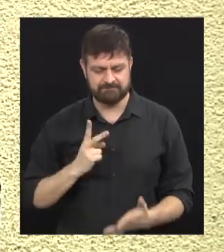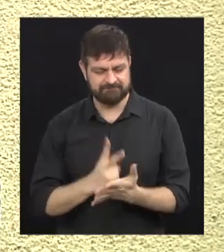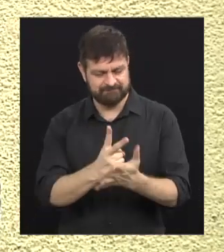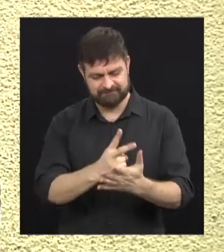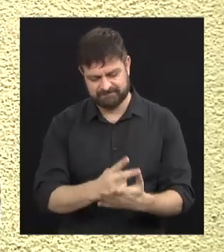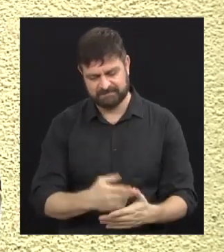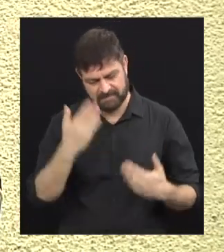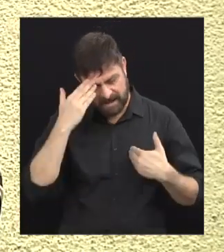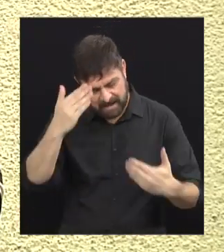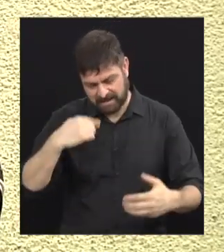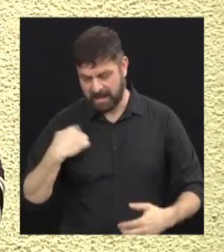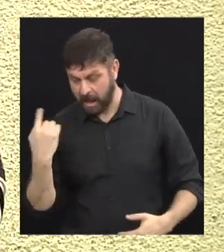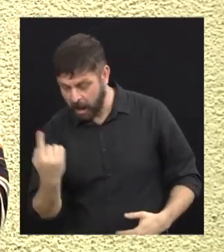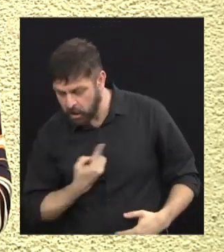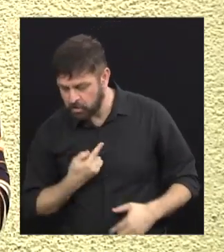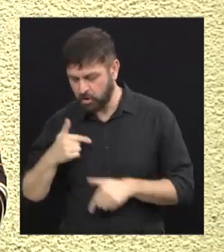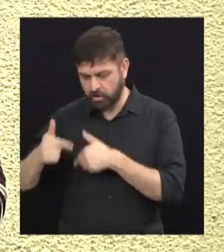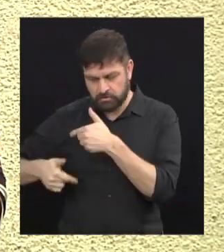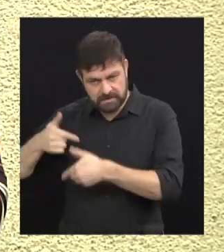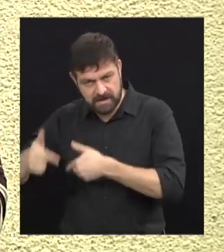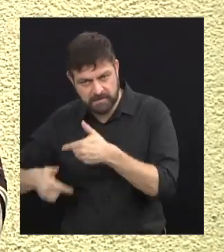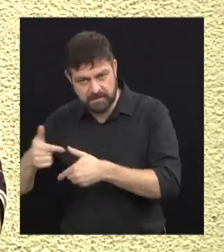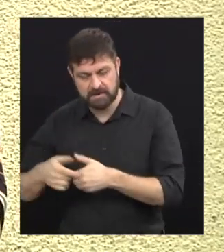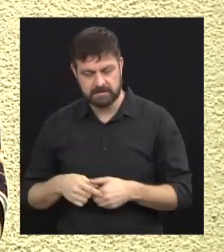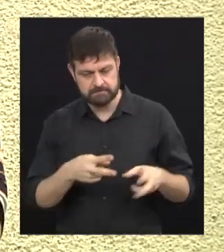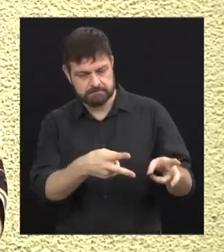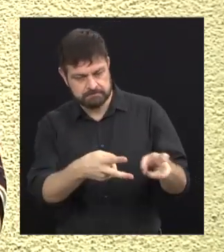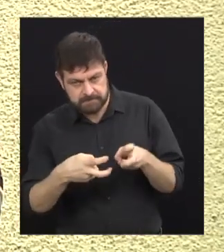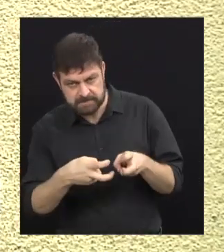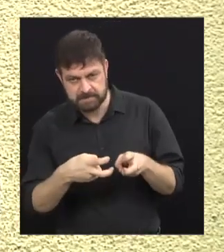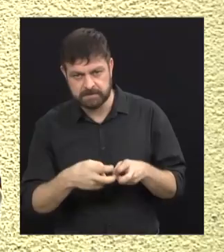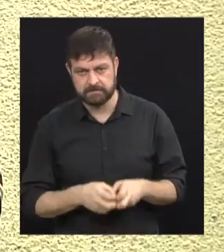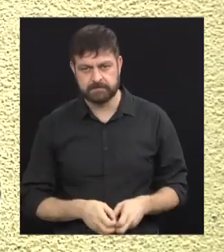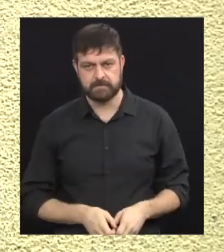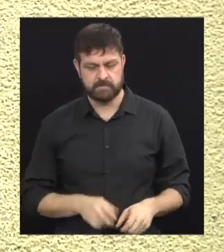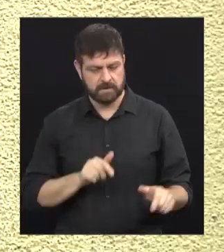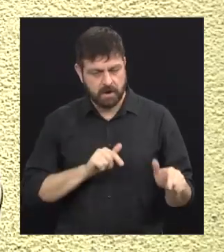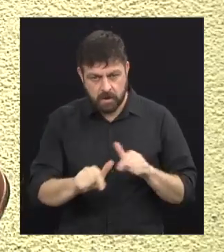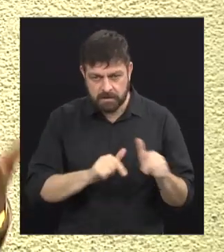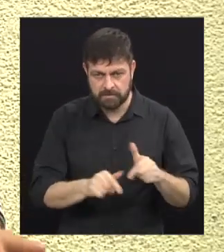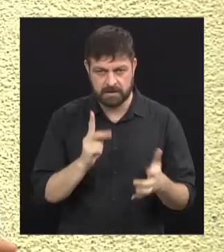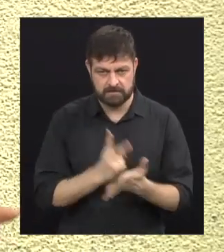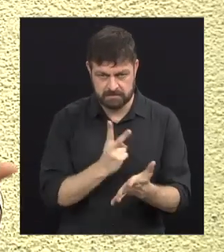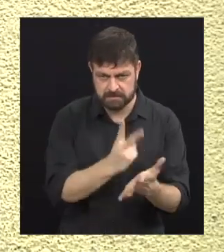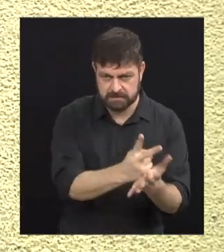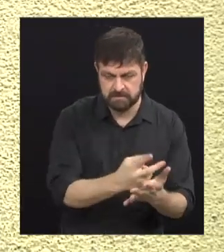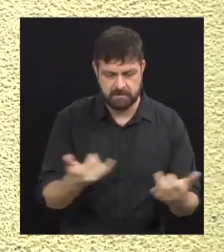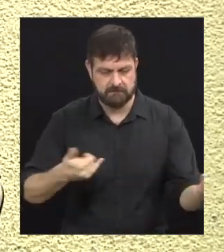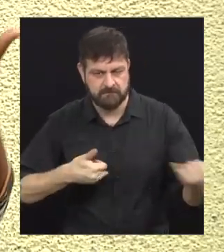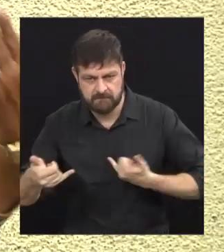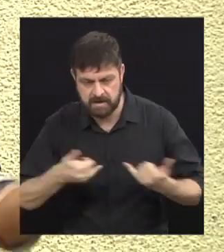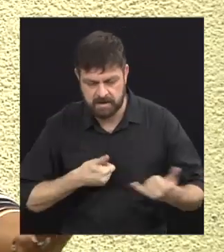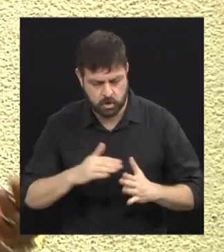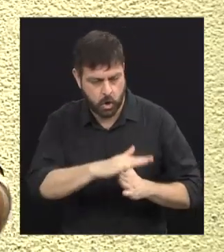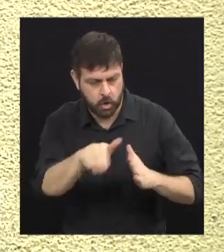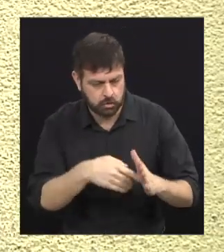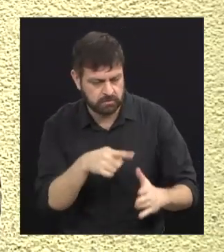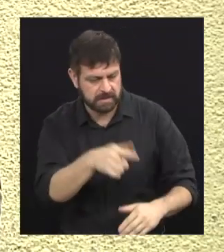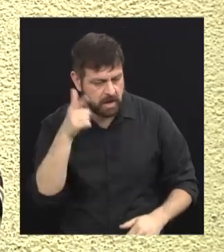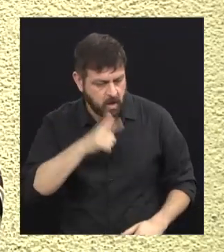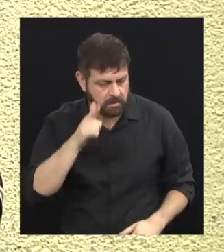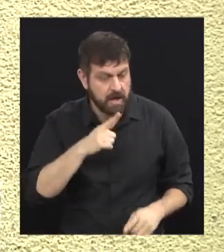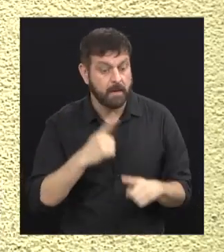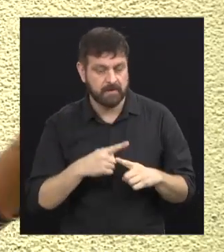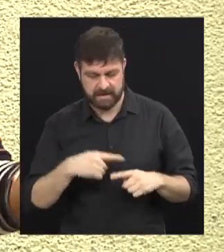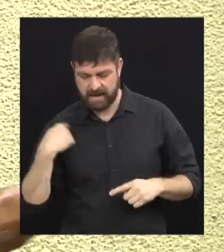agradecendo pelo trabalho. E a gente vê que foi um trabalho que sempre eles estão falando. Tudo que tem foi graças